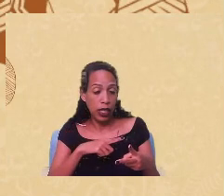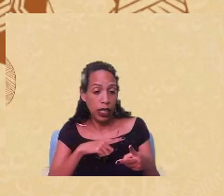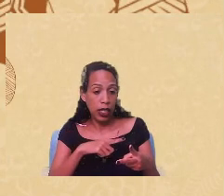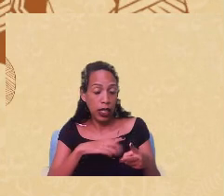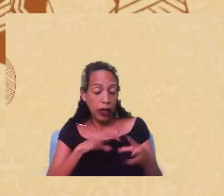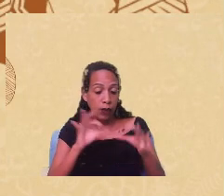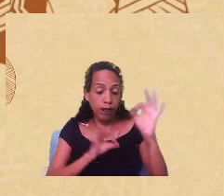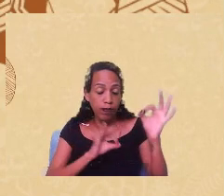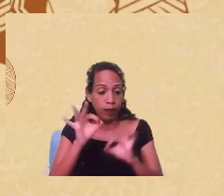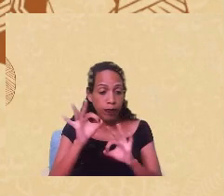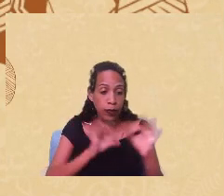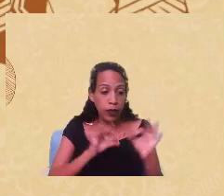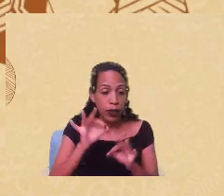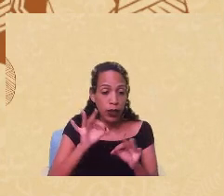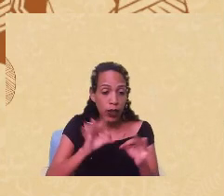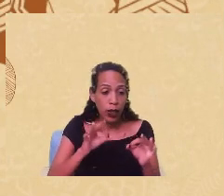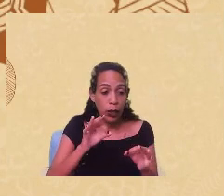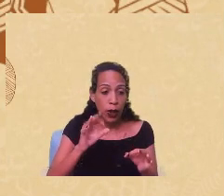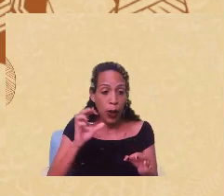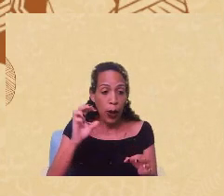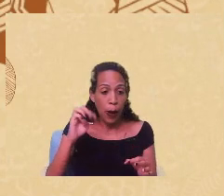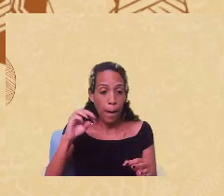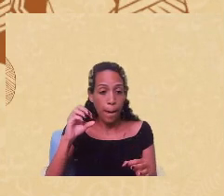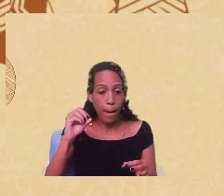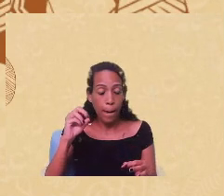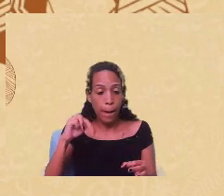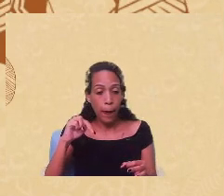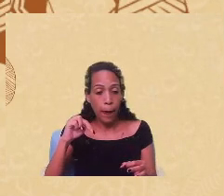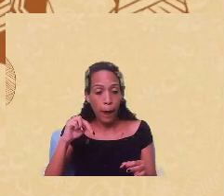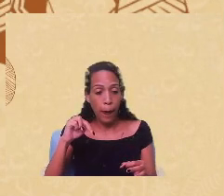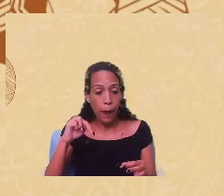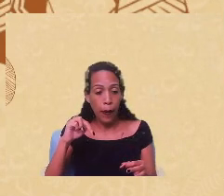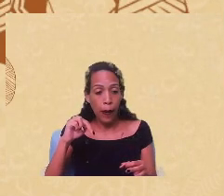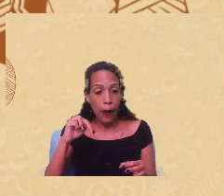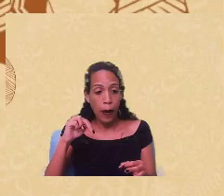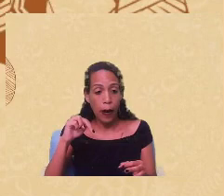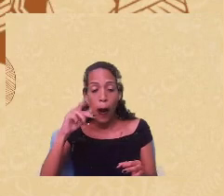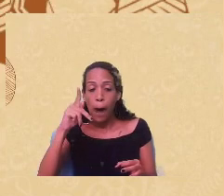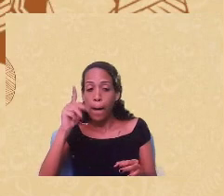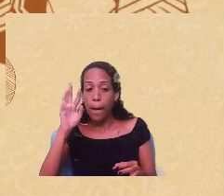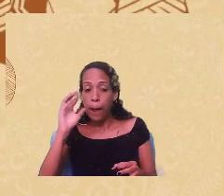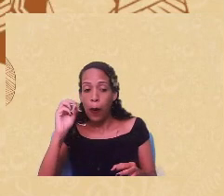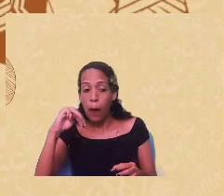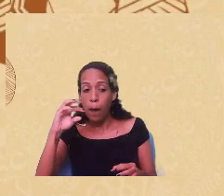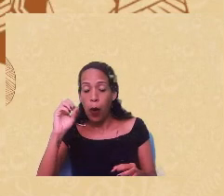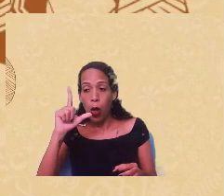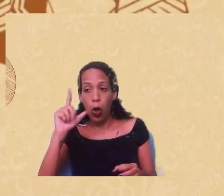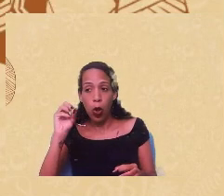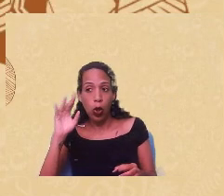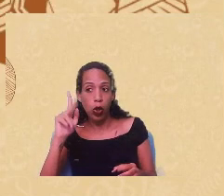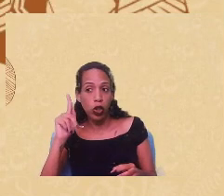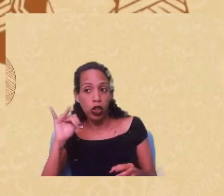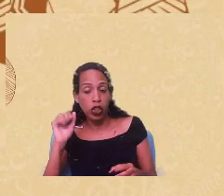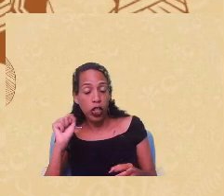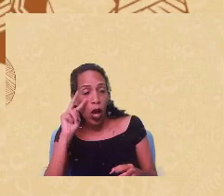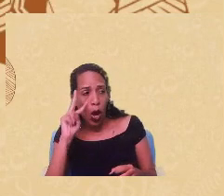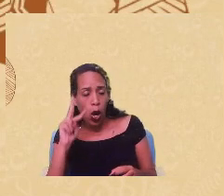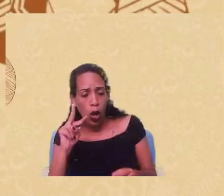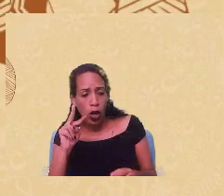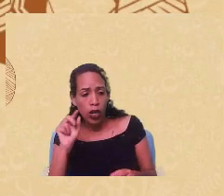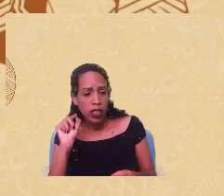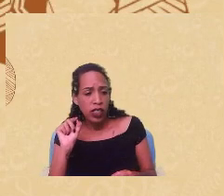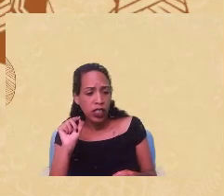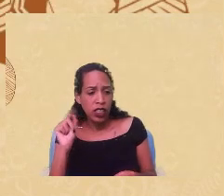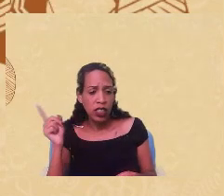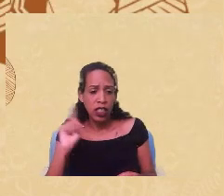cosmologias a gente só fala das cosmologias quando a gente olha as cosmologias que não